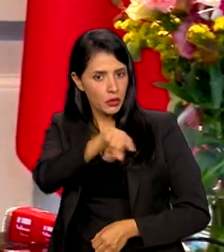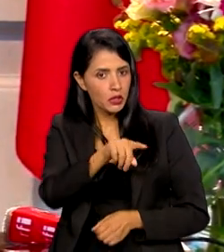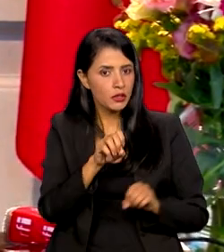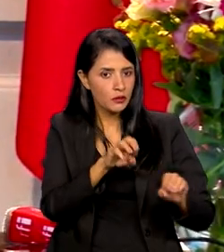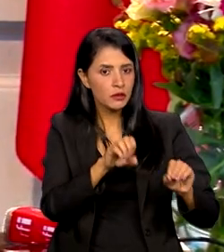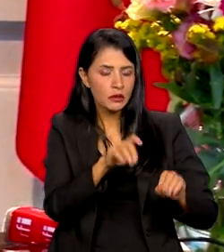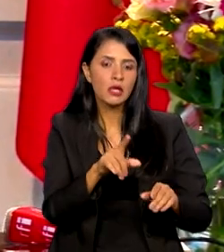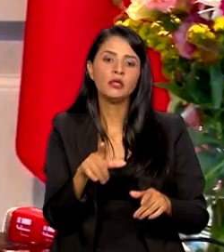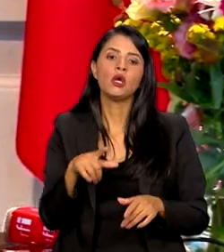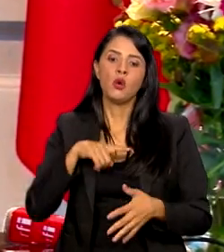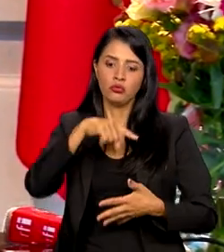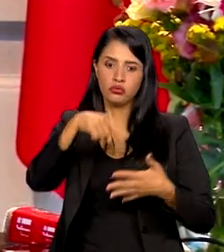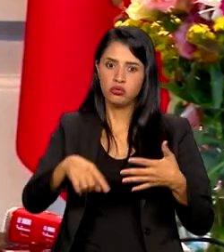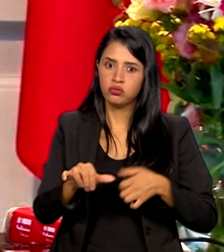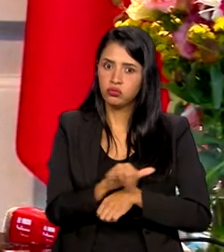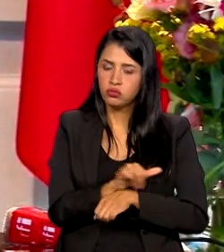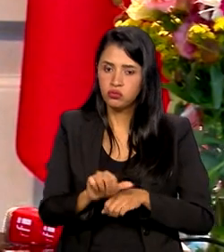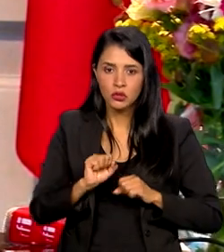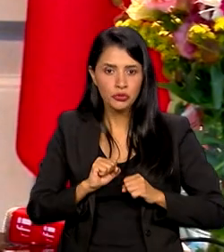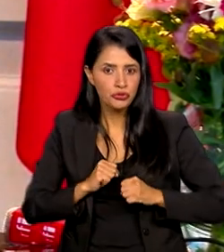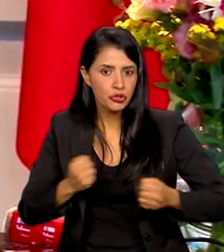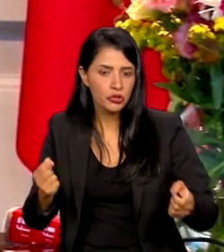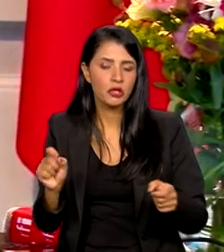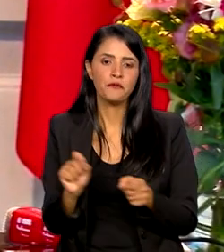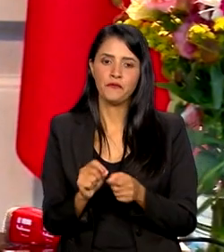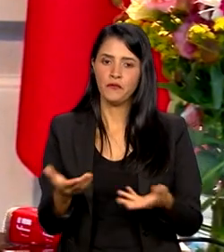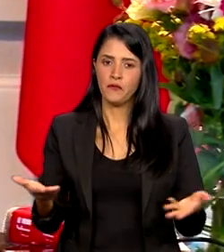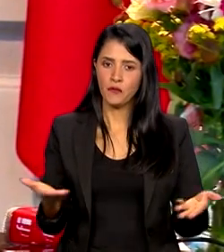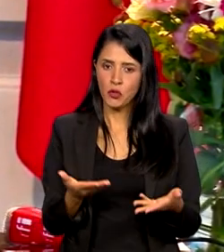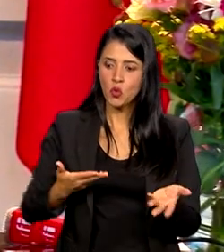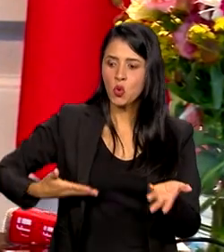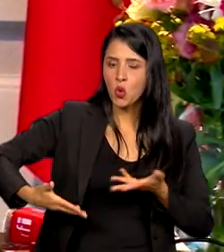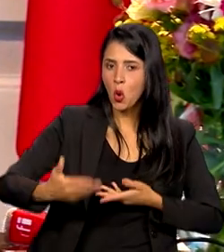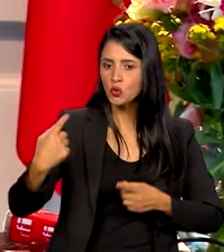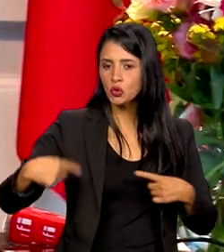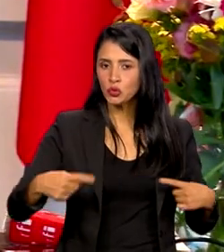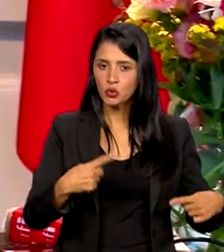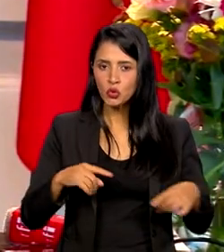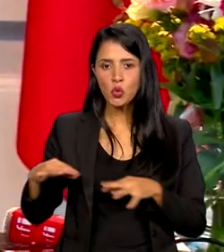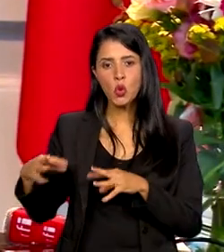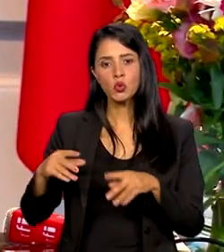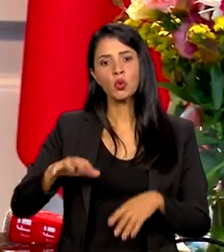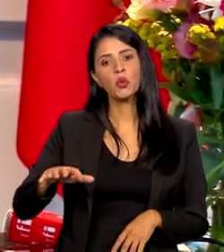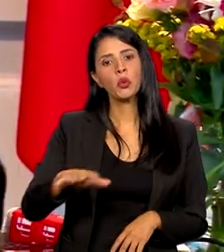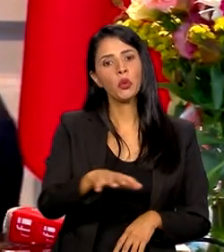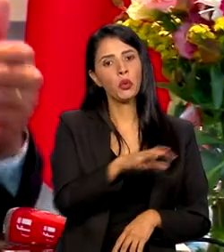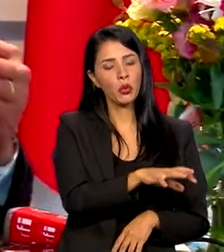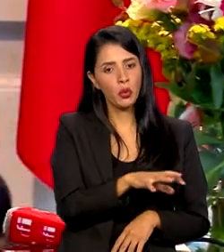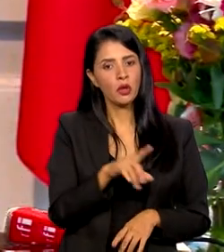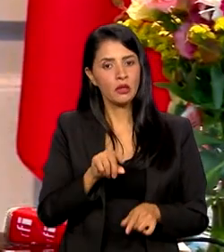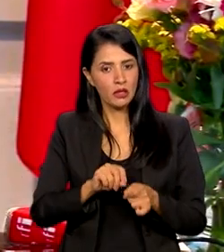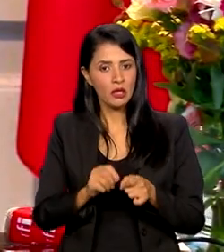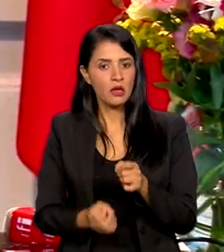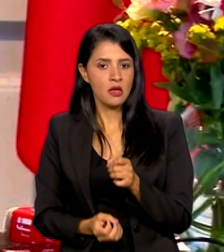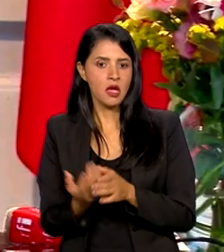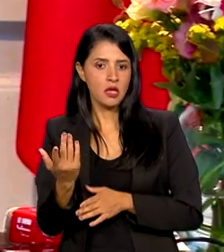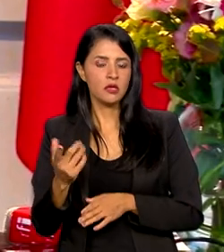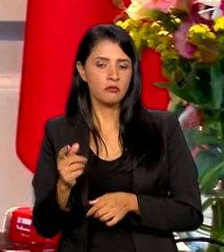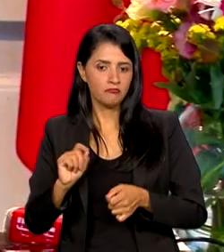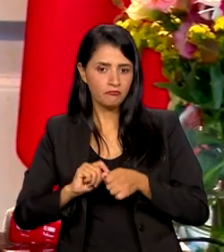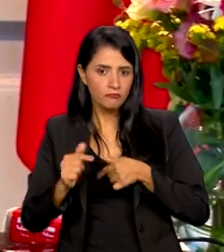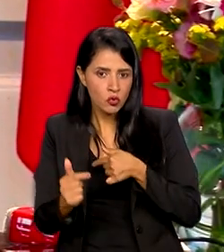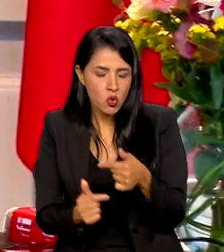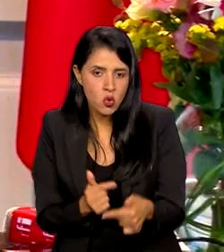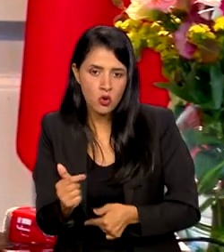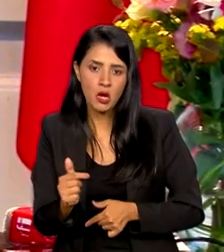ações que a gente tem feito hoje, mas, repito, partilhadas e discutidas com todos os setores que executam as políticas lá na ponta,